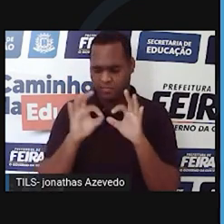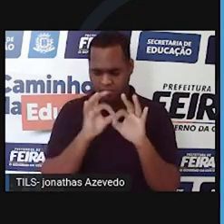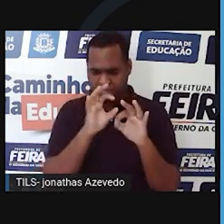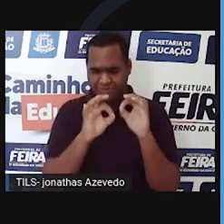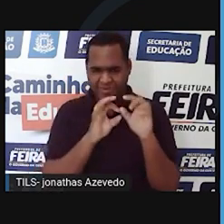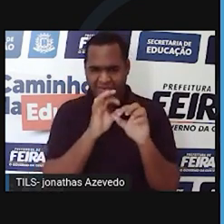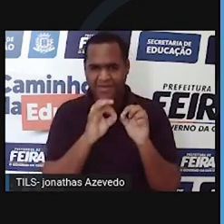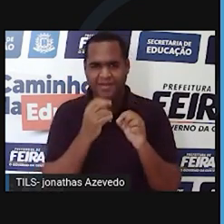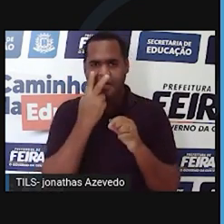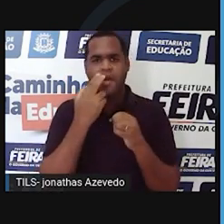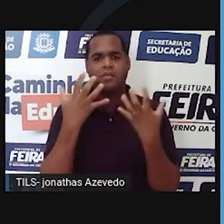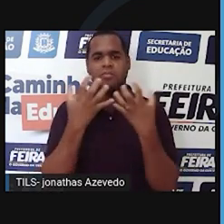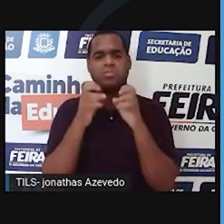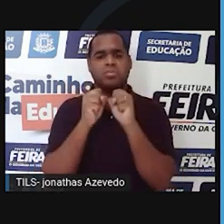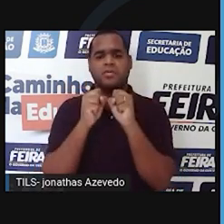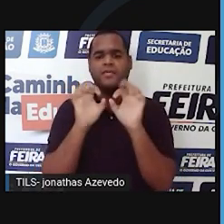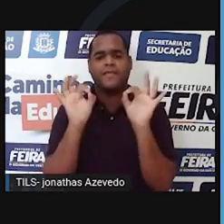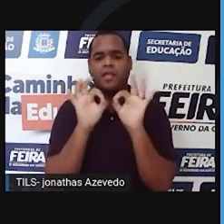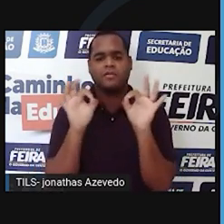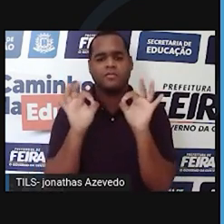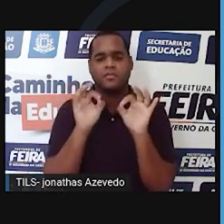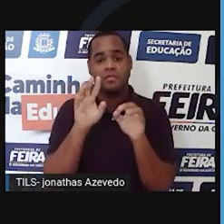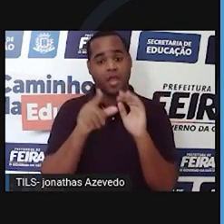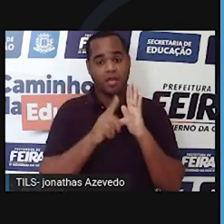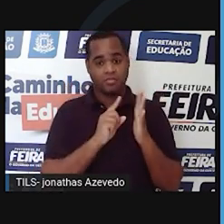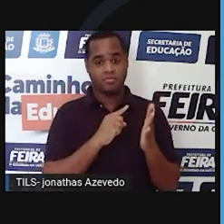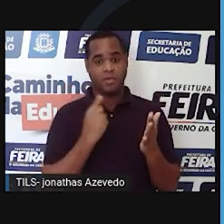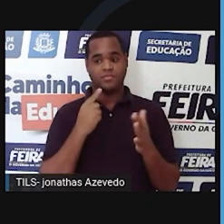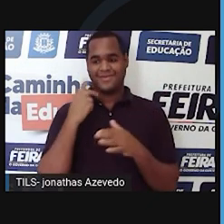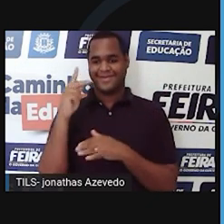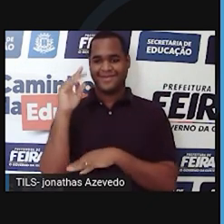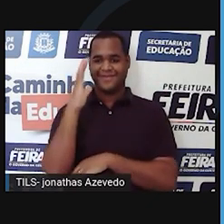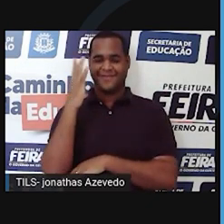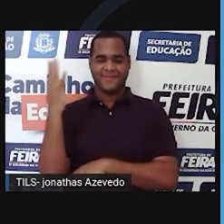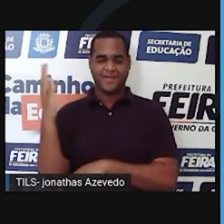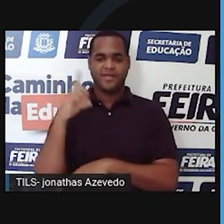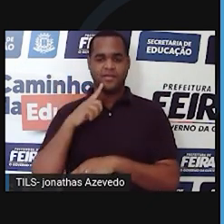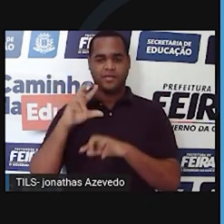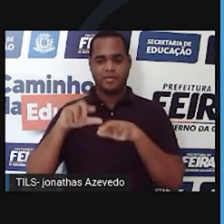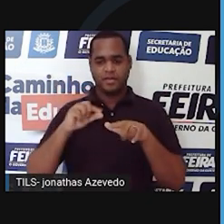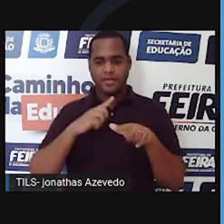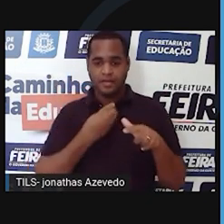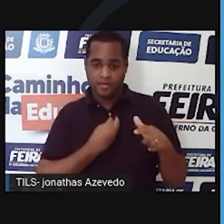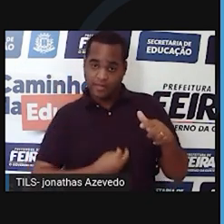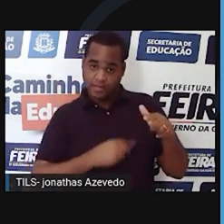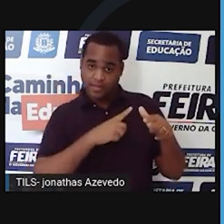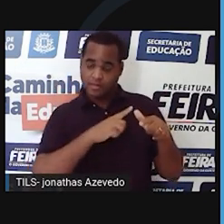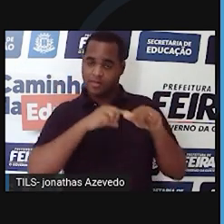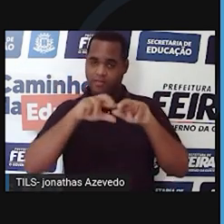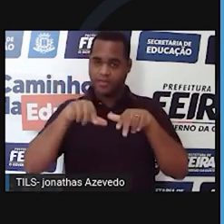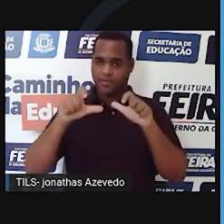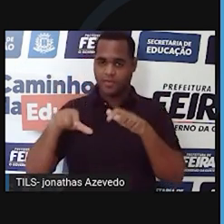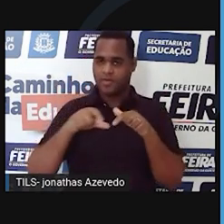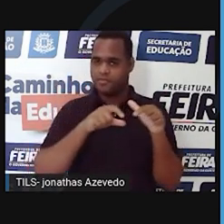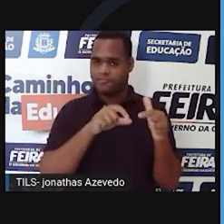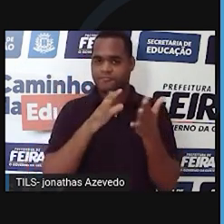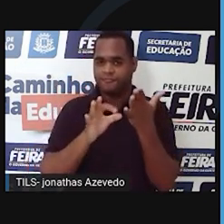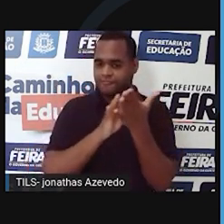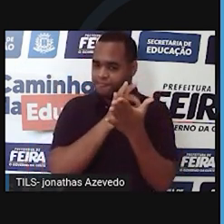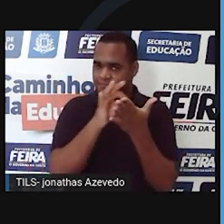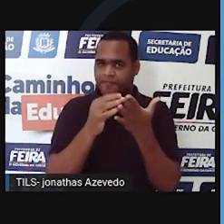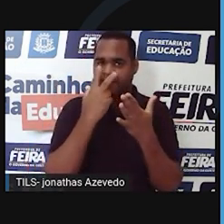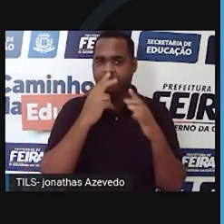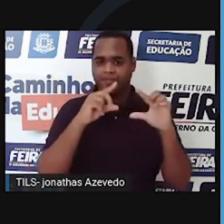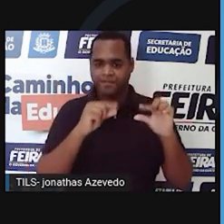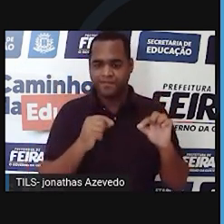seus buraquinhos são ocos. Porém, antes da morte do vegetal, havia estruturas vivas nesses lugares. As células são as menores